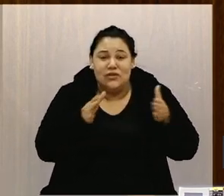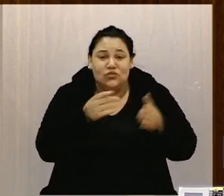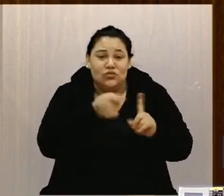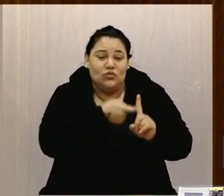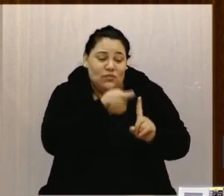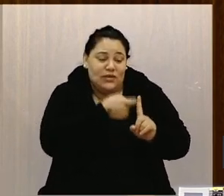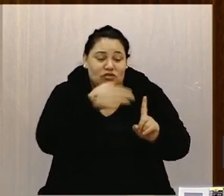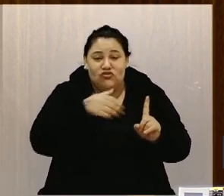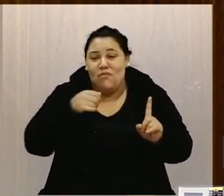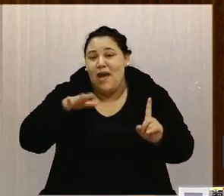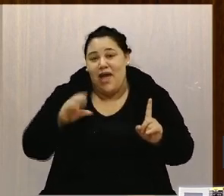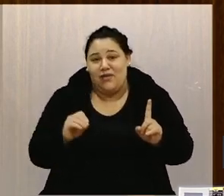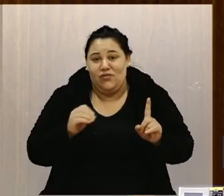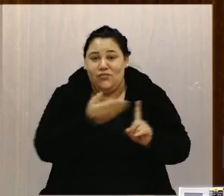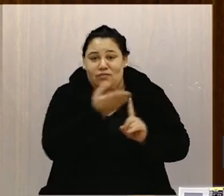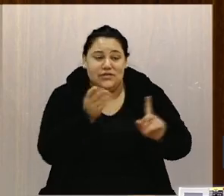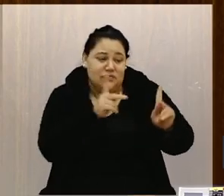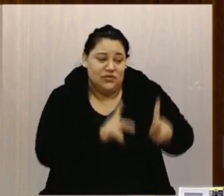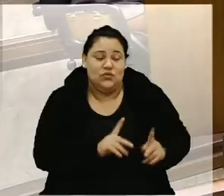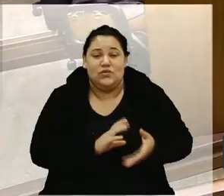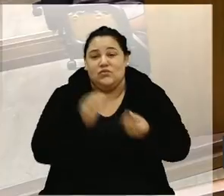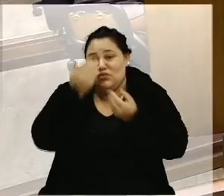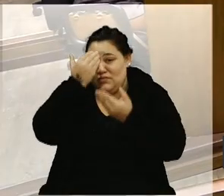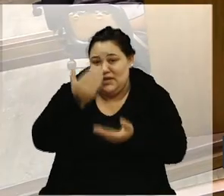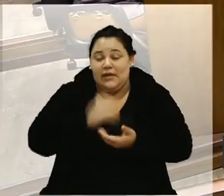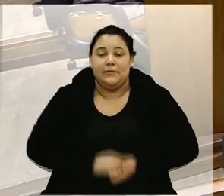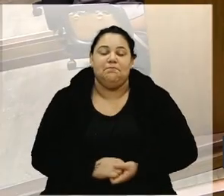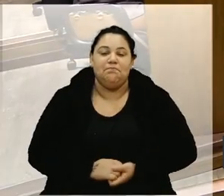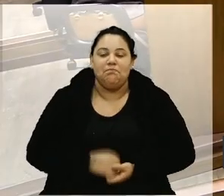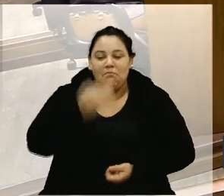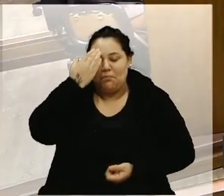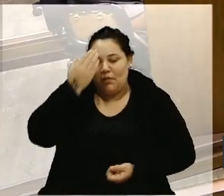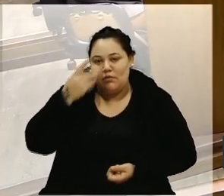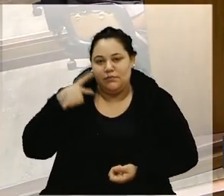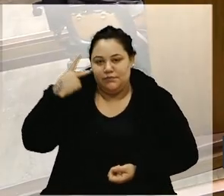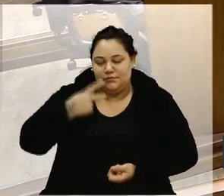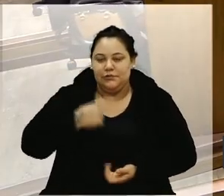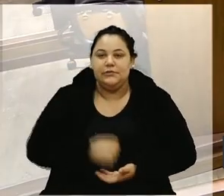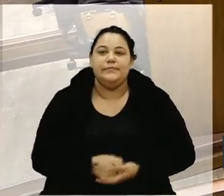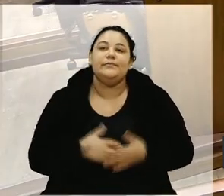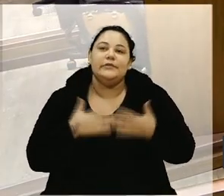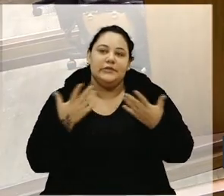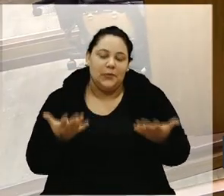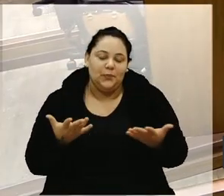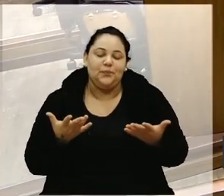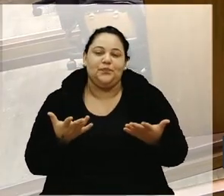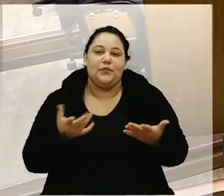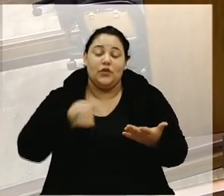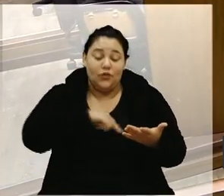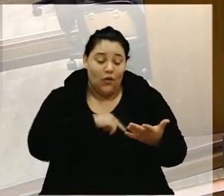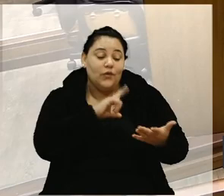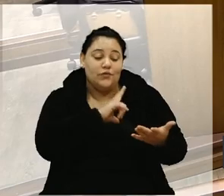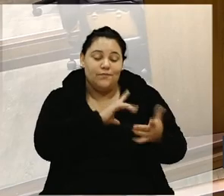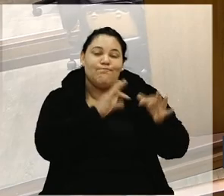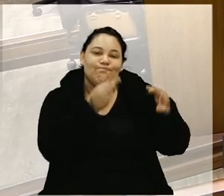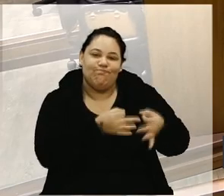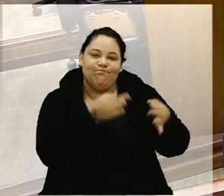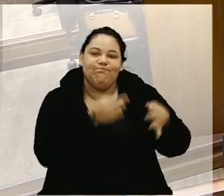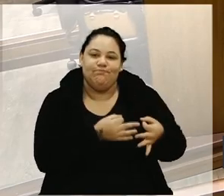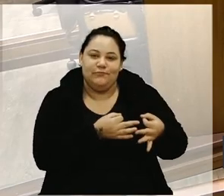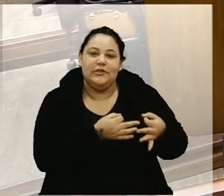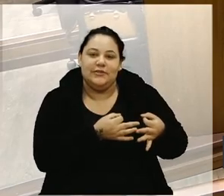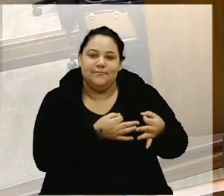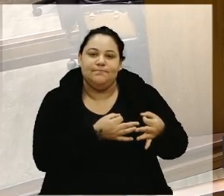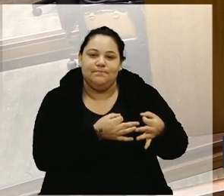para essas pessoas. Muito obrigada. Obrigada, vereadora. Então, é isso, nós temos certeza que o Samai